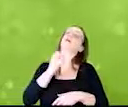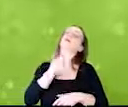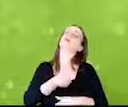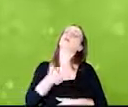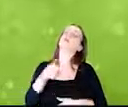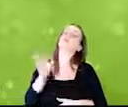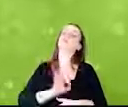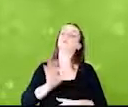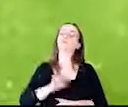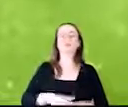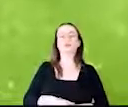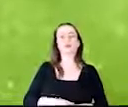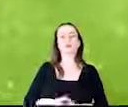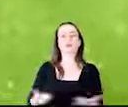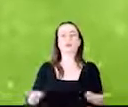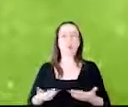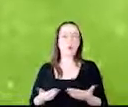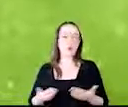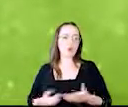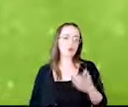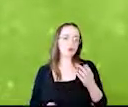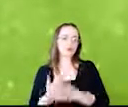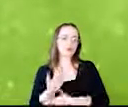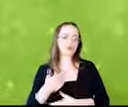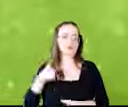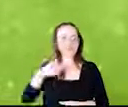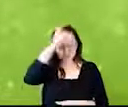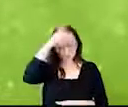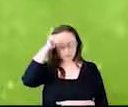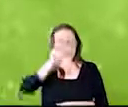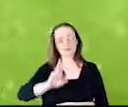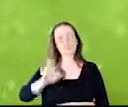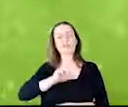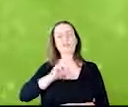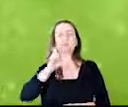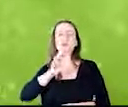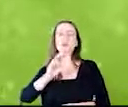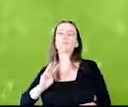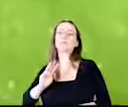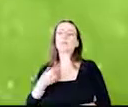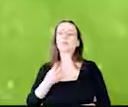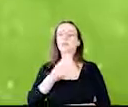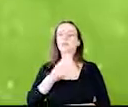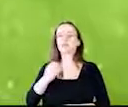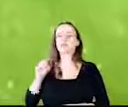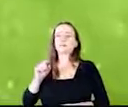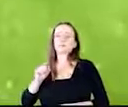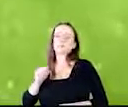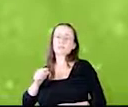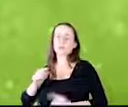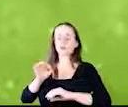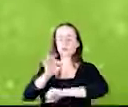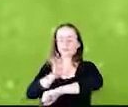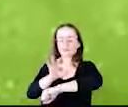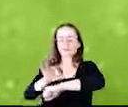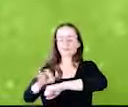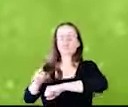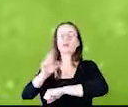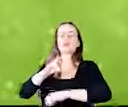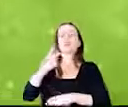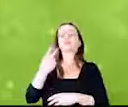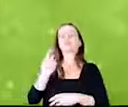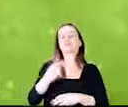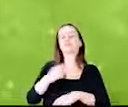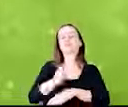Nós, produzimos isso no Mato Grosso, usamos 5 milhões e 400 mil hectares no Mato Grosso para fazer segunda safra. O Paulo,